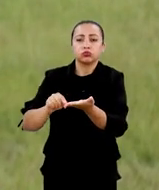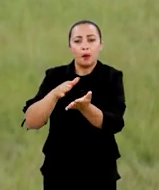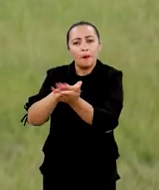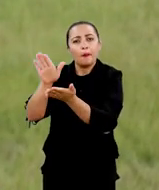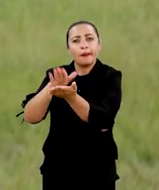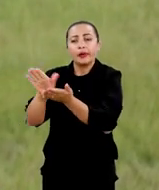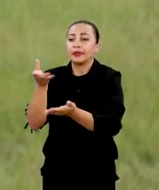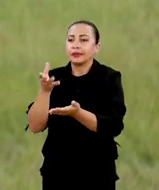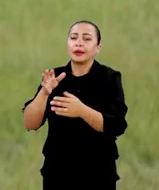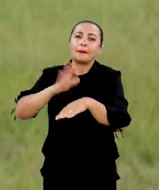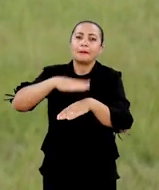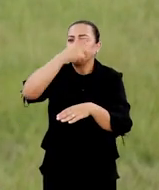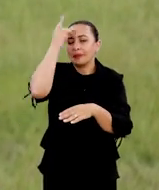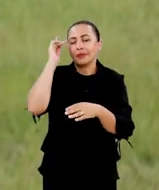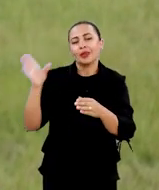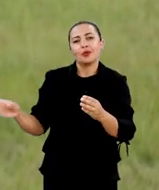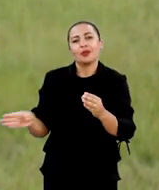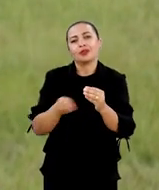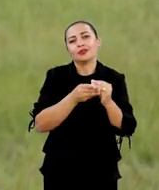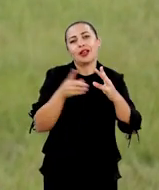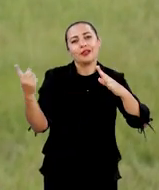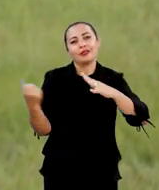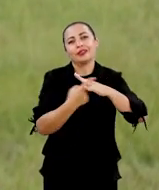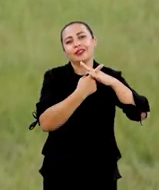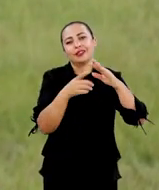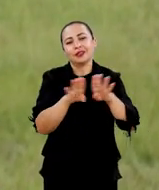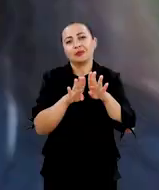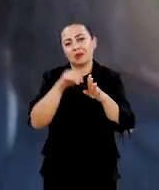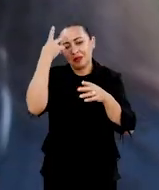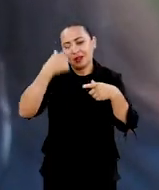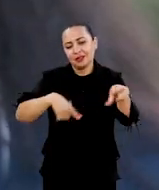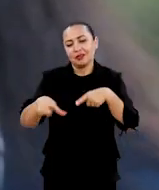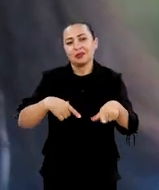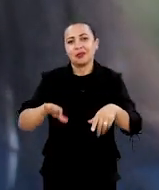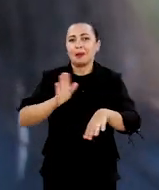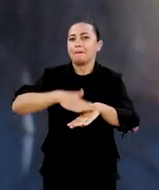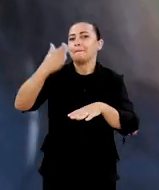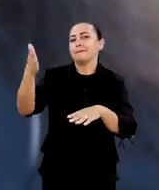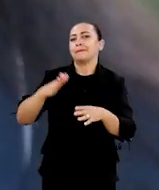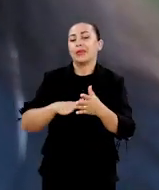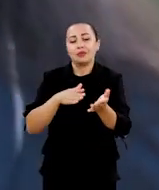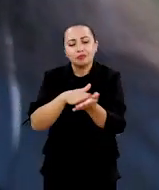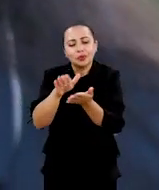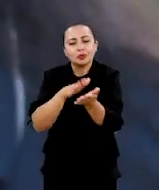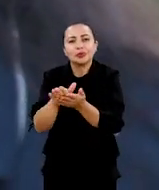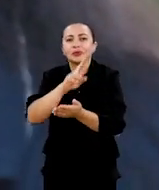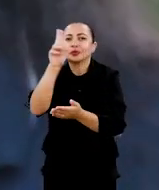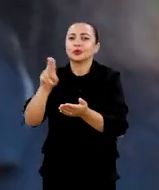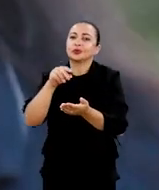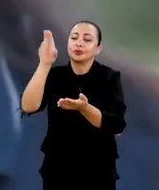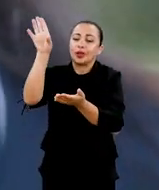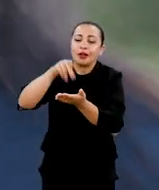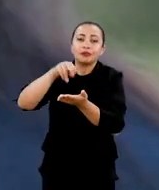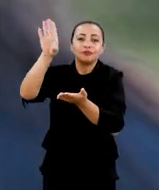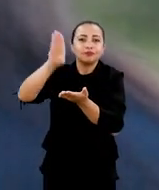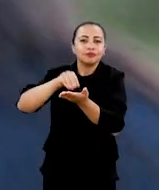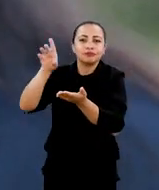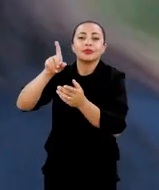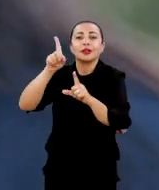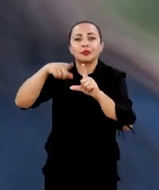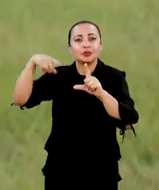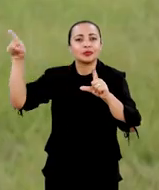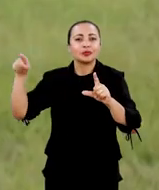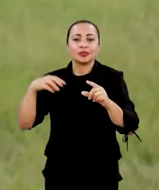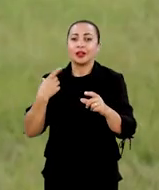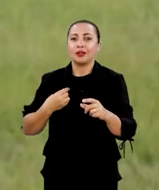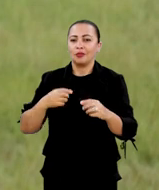artigos e queremos que mais gente se integre para podermos trabalhar mais, podermos publicar, podermos usar esses dados. Nós